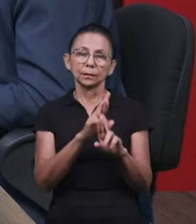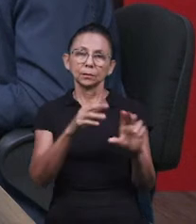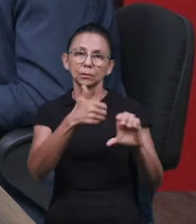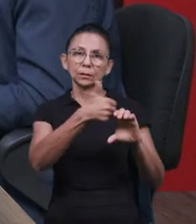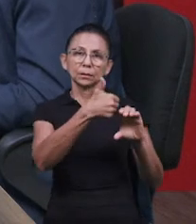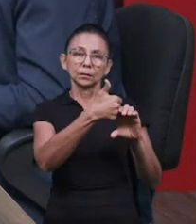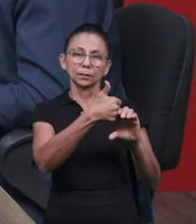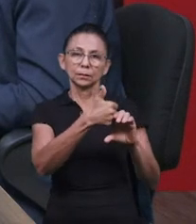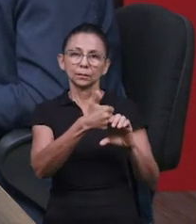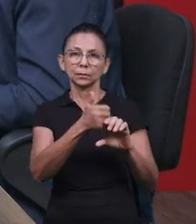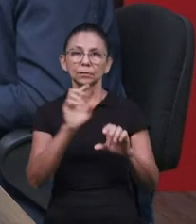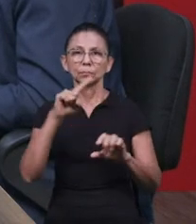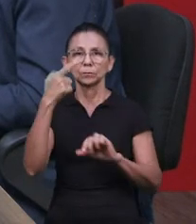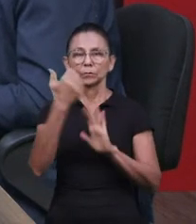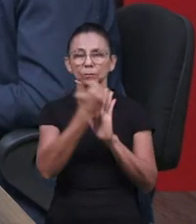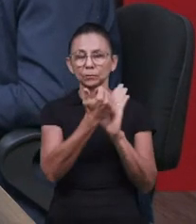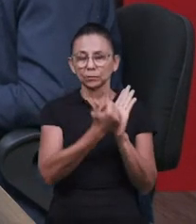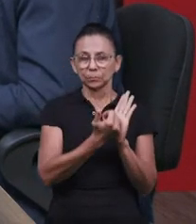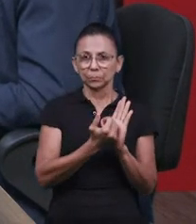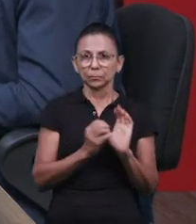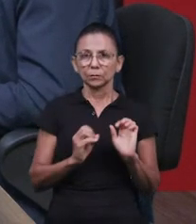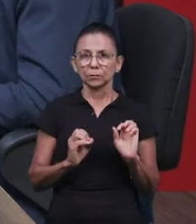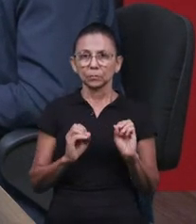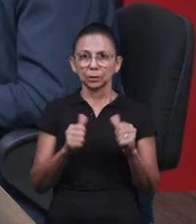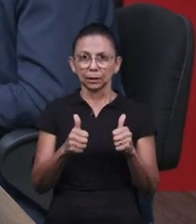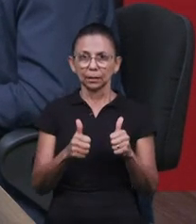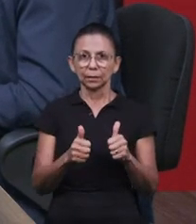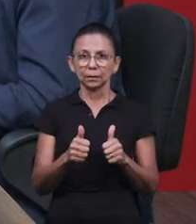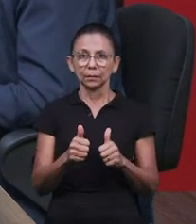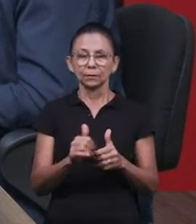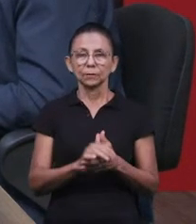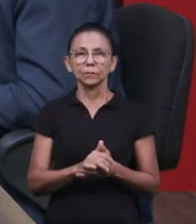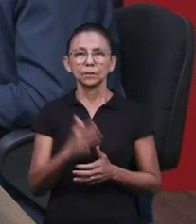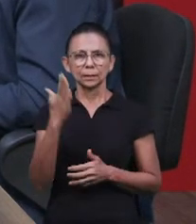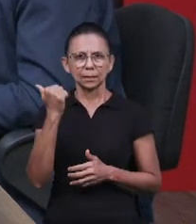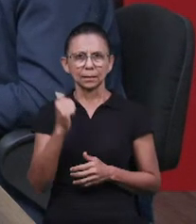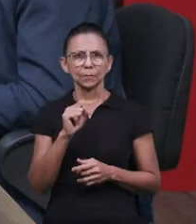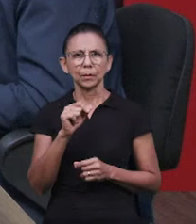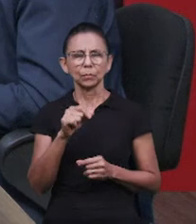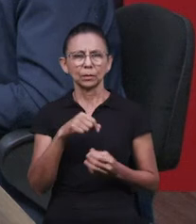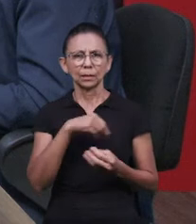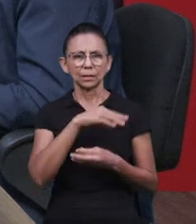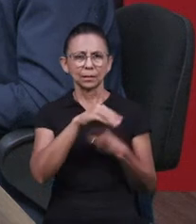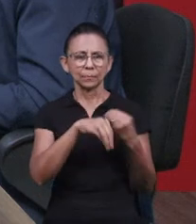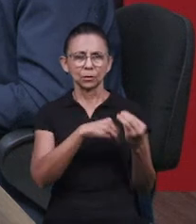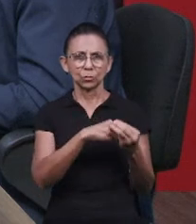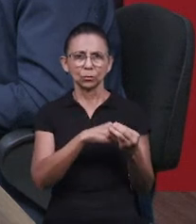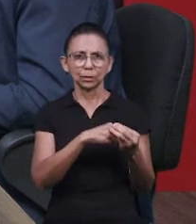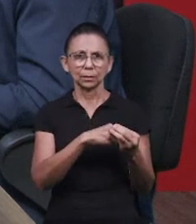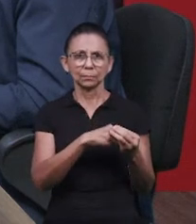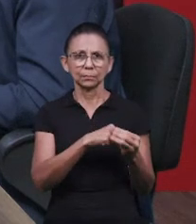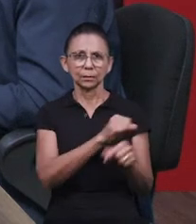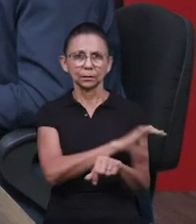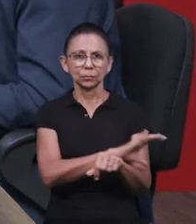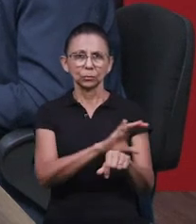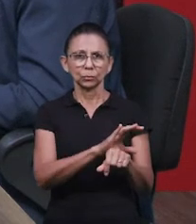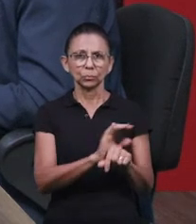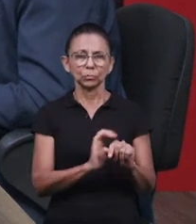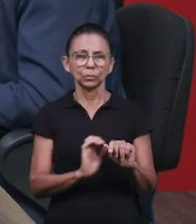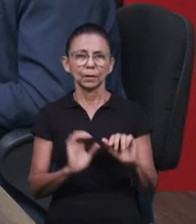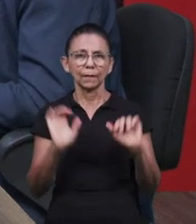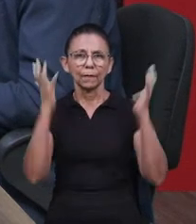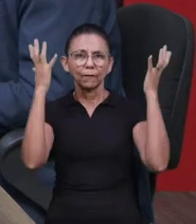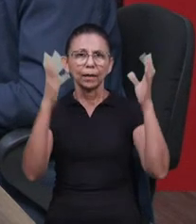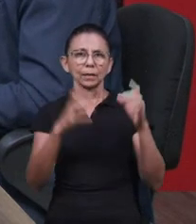Opa, está aí o gancho para o próximo programa. Certeza. Está certo? Você que está nos assistindo, se quiser saber a mistura disso com o cristianismo, assiste o programa da